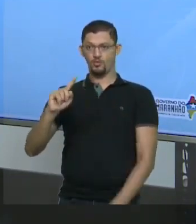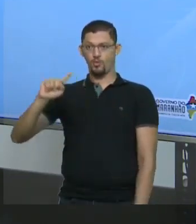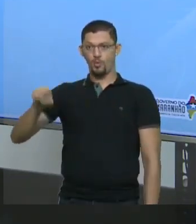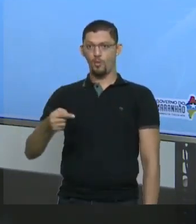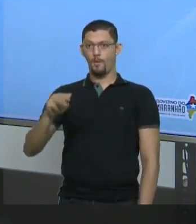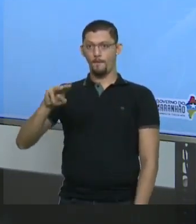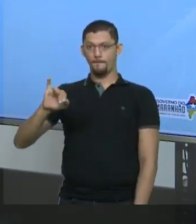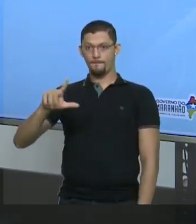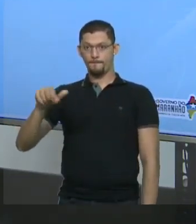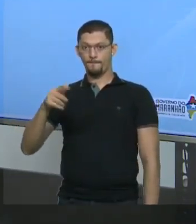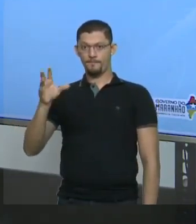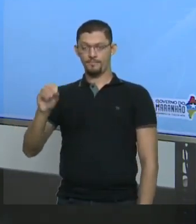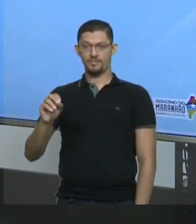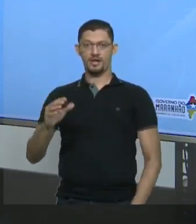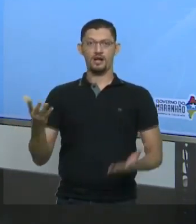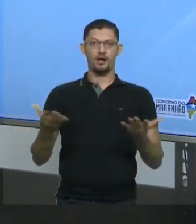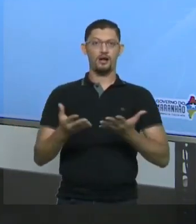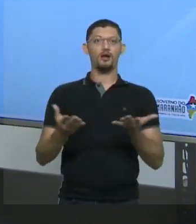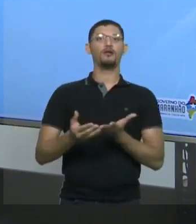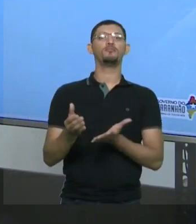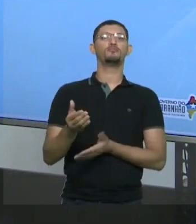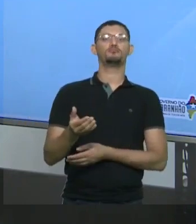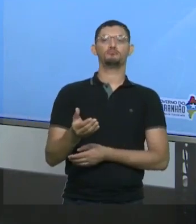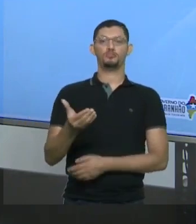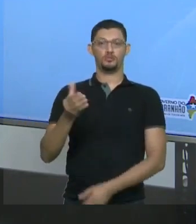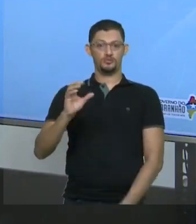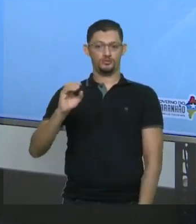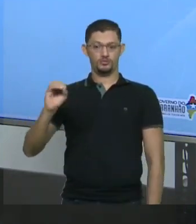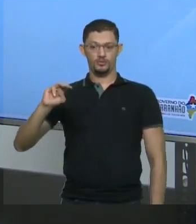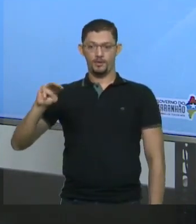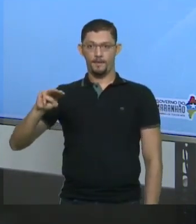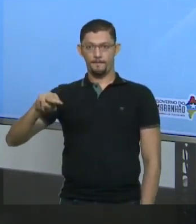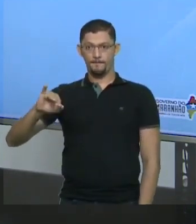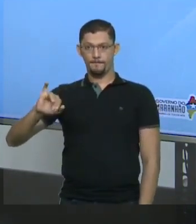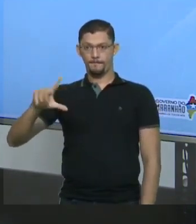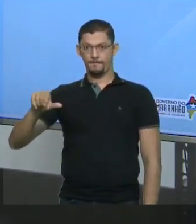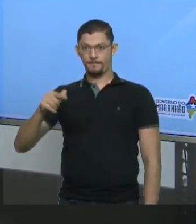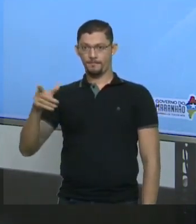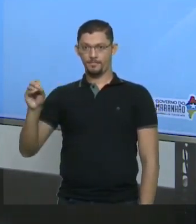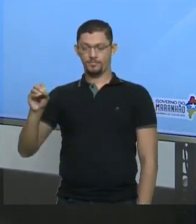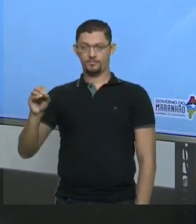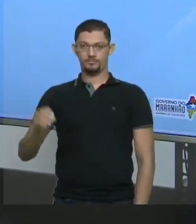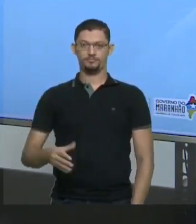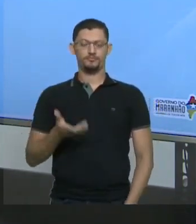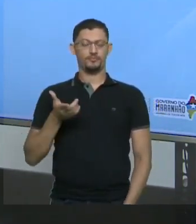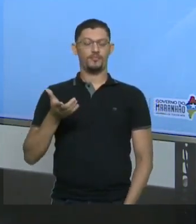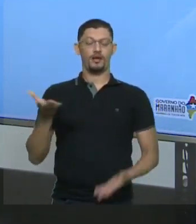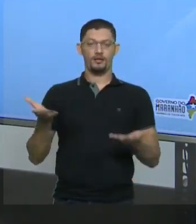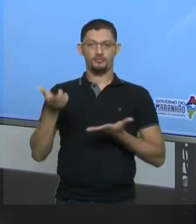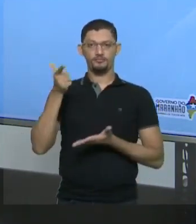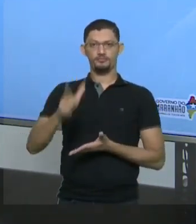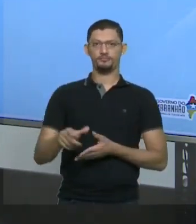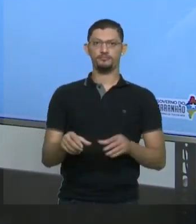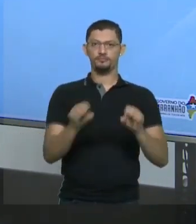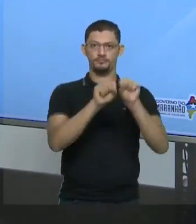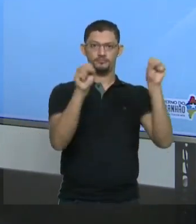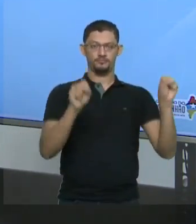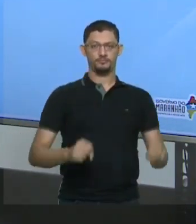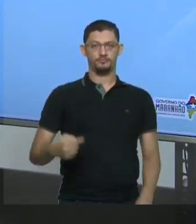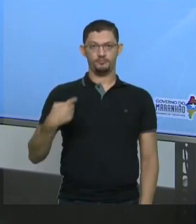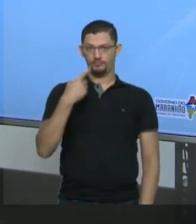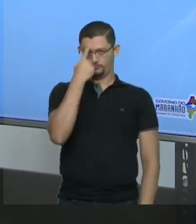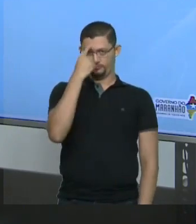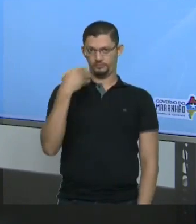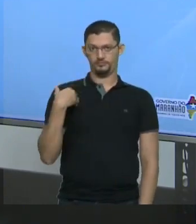milhões representados aqui em algarismo romano. Perfeito? Então, vamos seguir. Sistema indo-arábico.